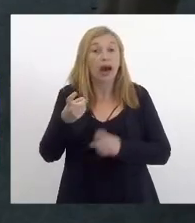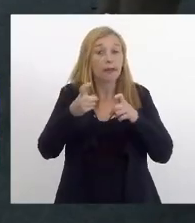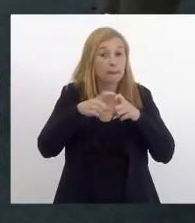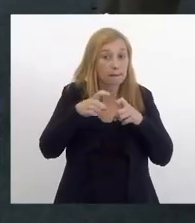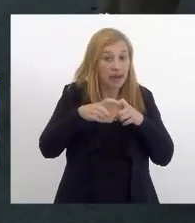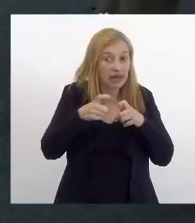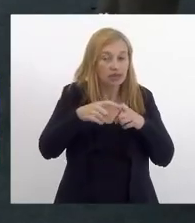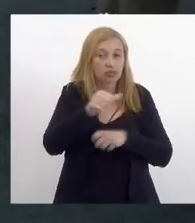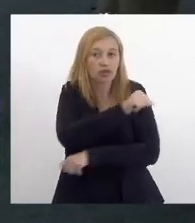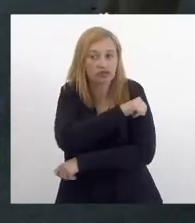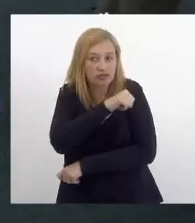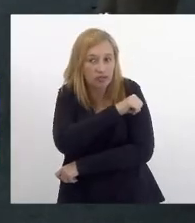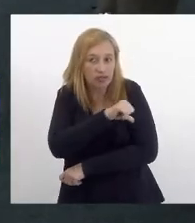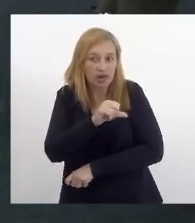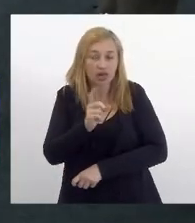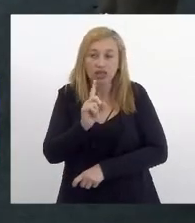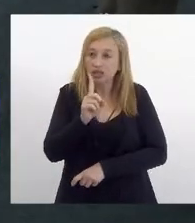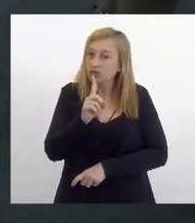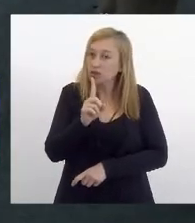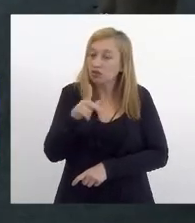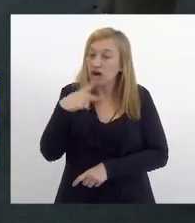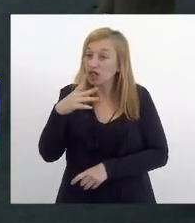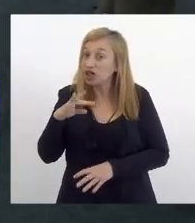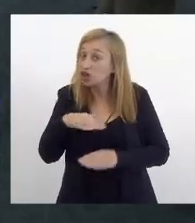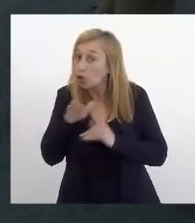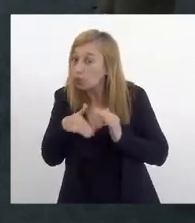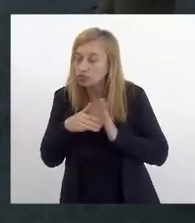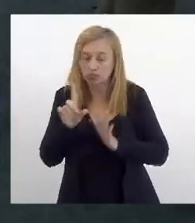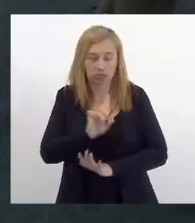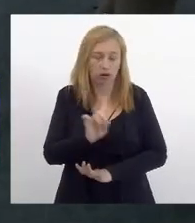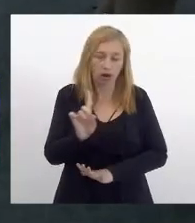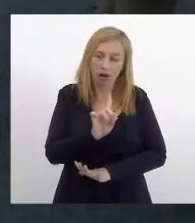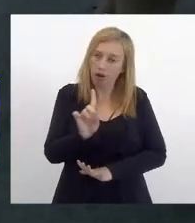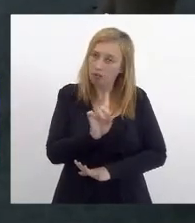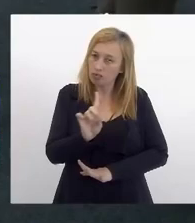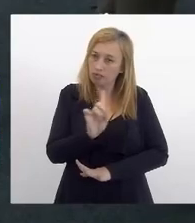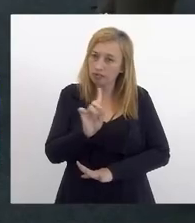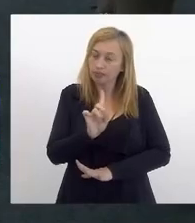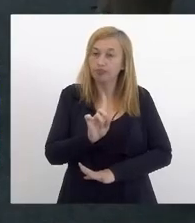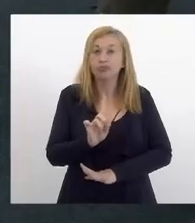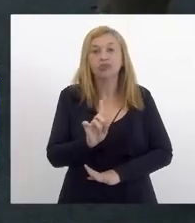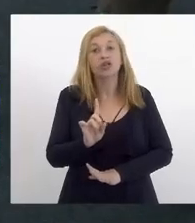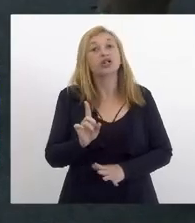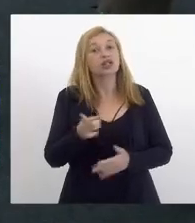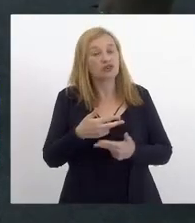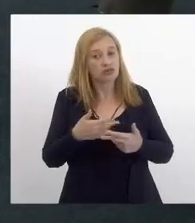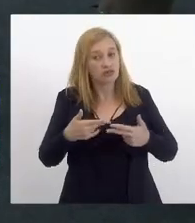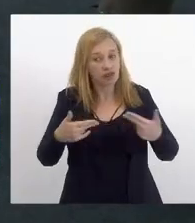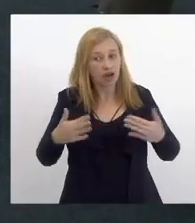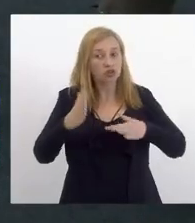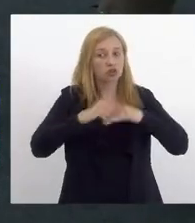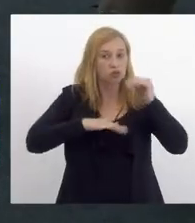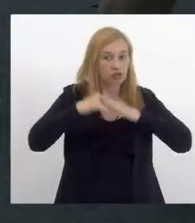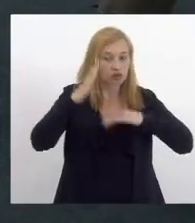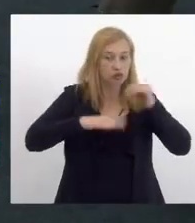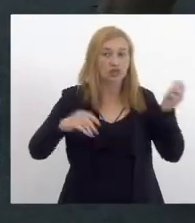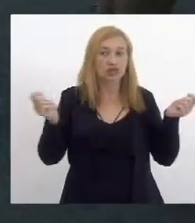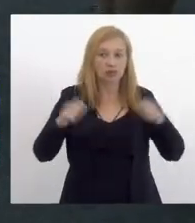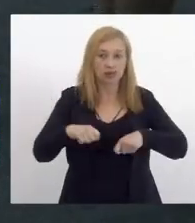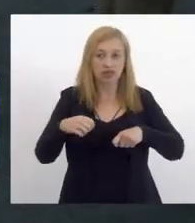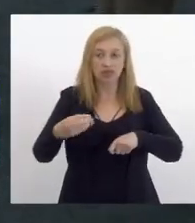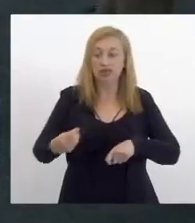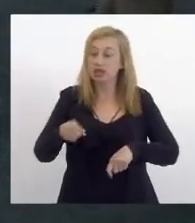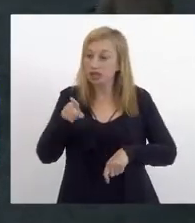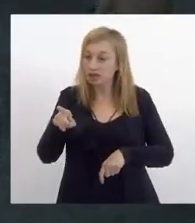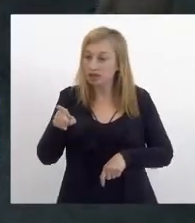a enfermeiros não estou generalizando que são todos pelo contrário temos muitos profissionais capacitados e que estão ali para